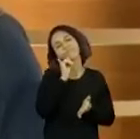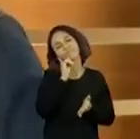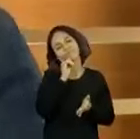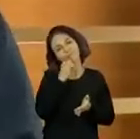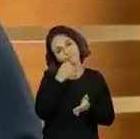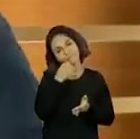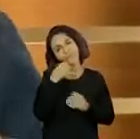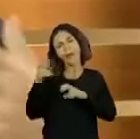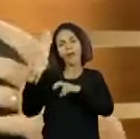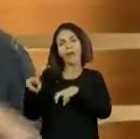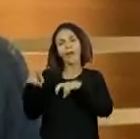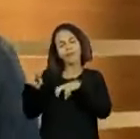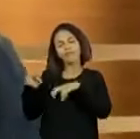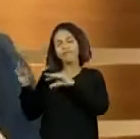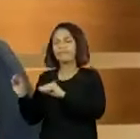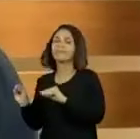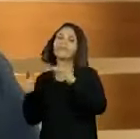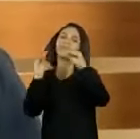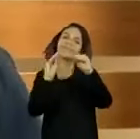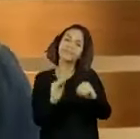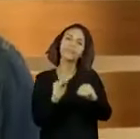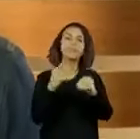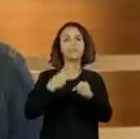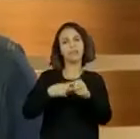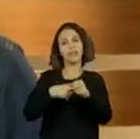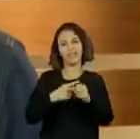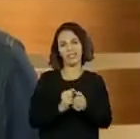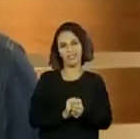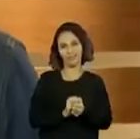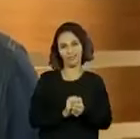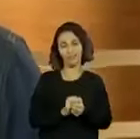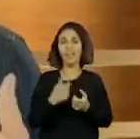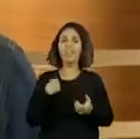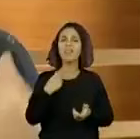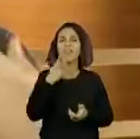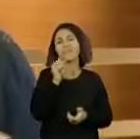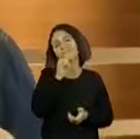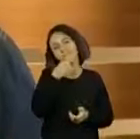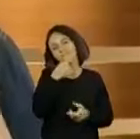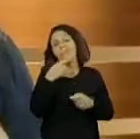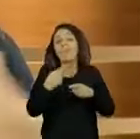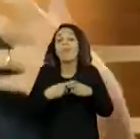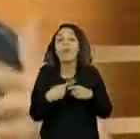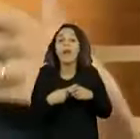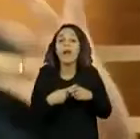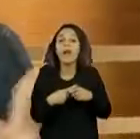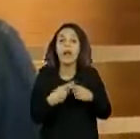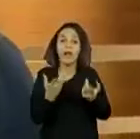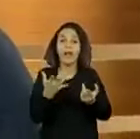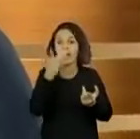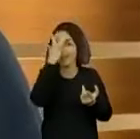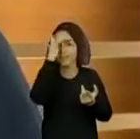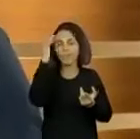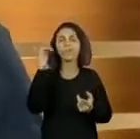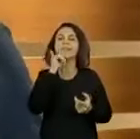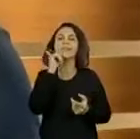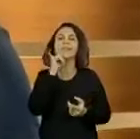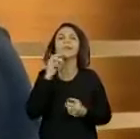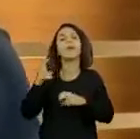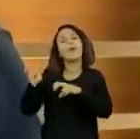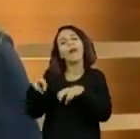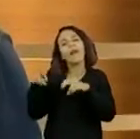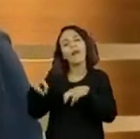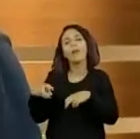saíram do campo e foram morar na cidade. Eu falo infelizmente porque muitas pessoas praticaram o êxodo rural, ou seja, saíram do campo,